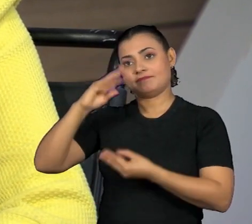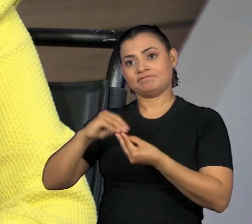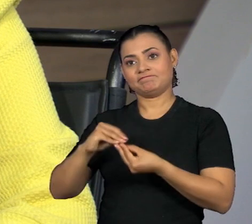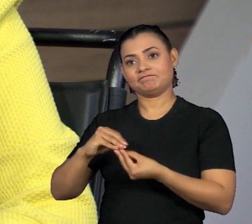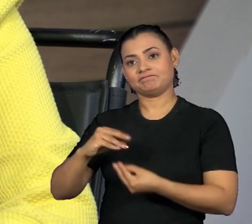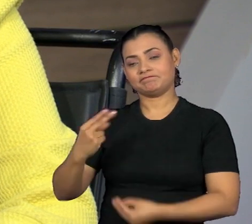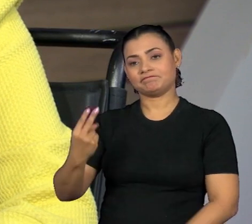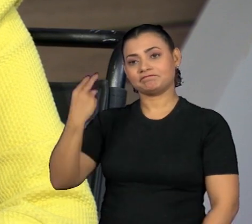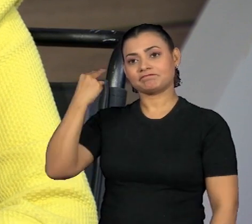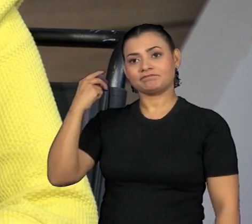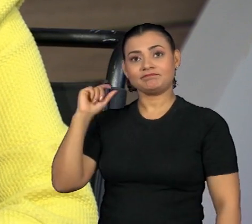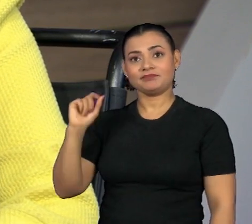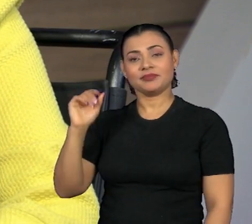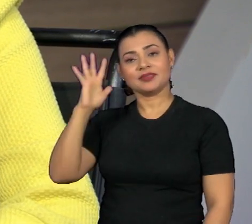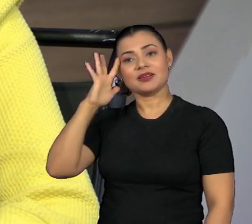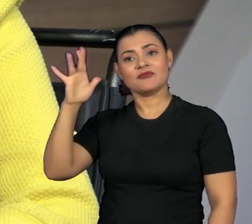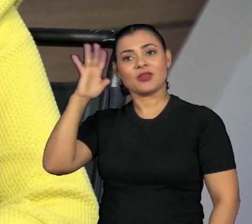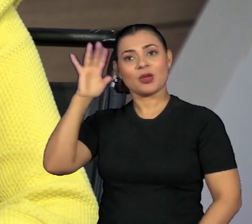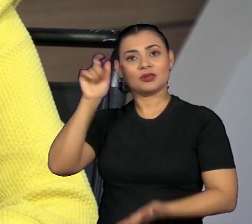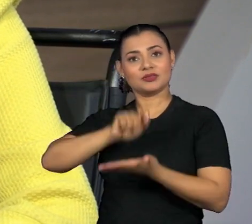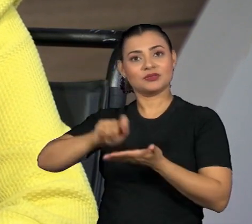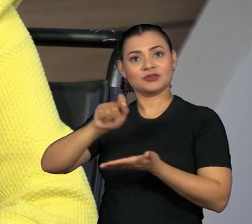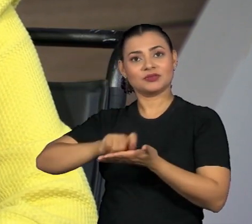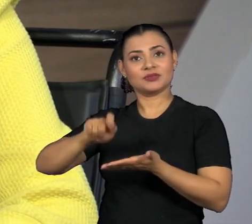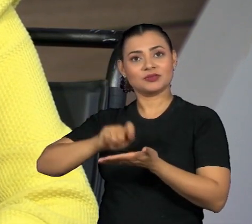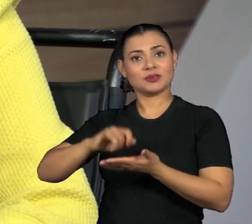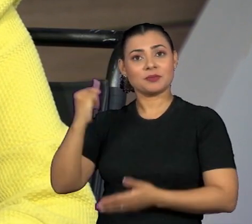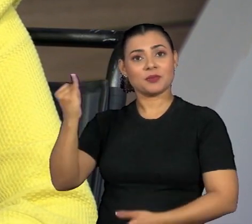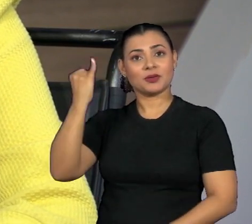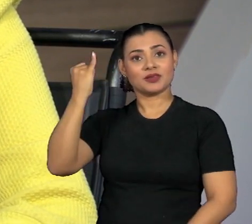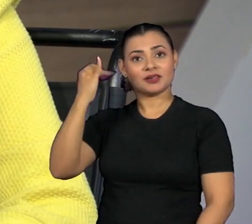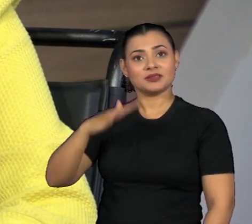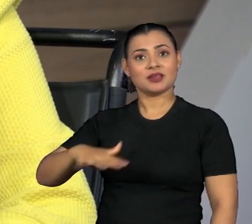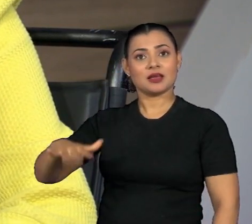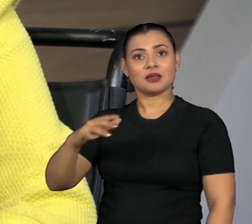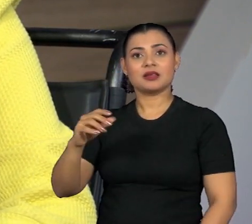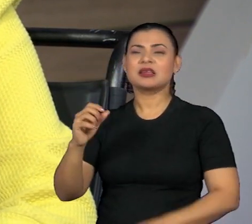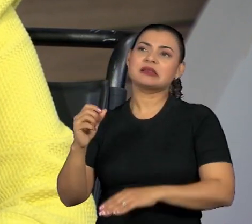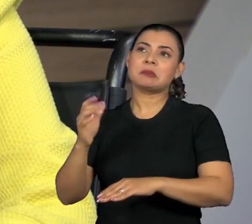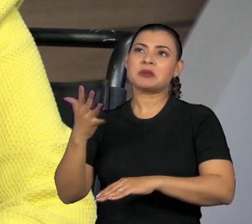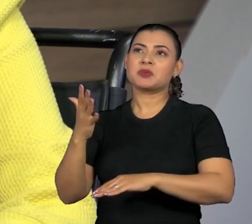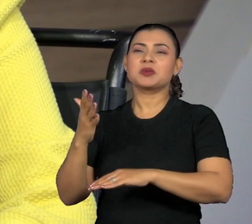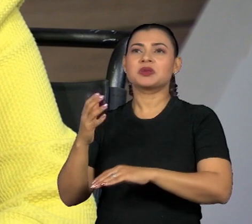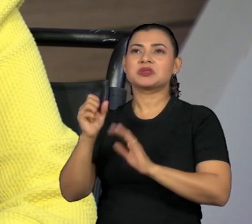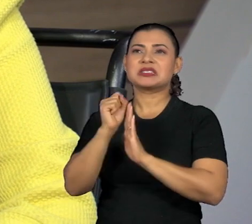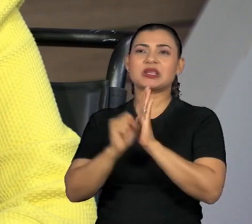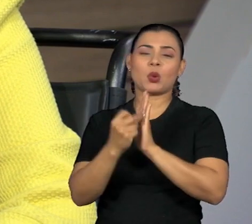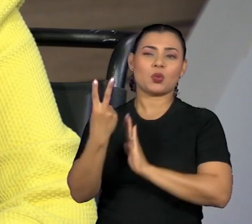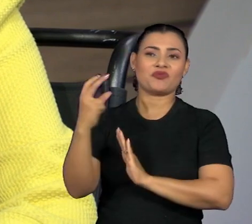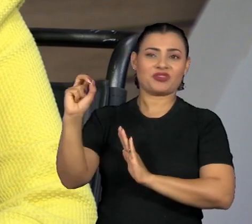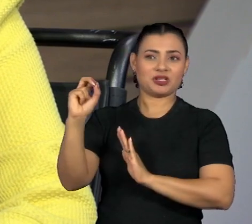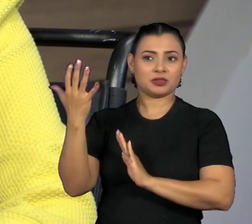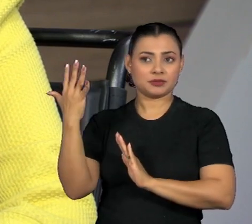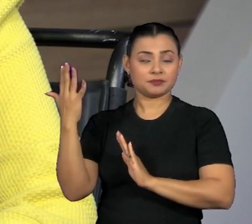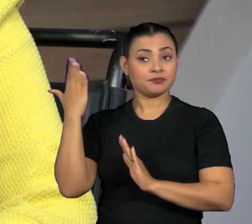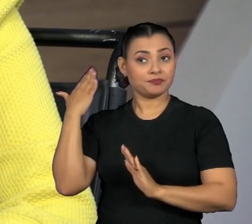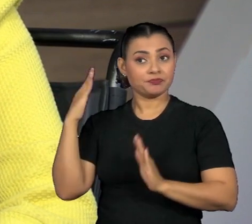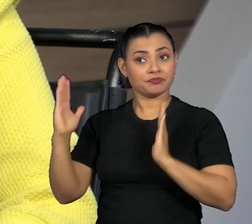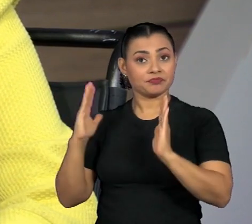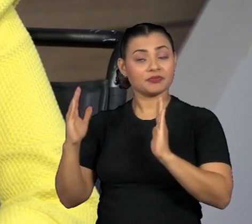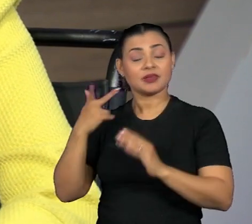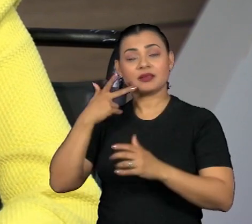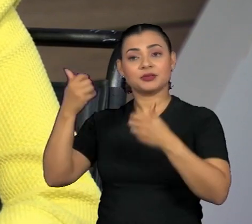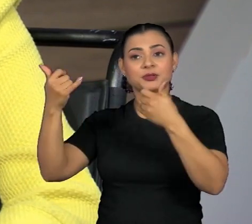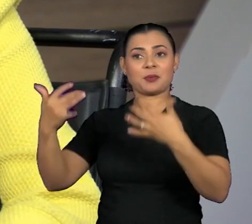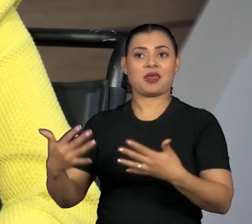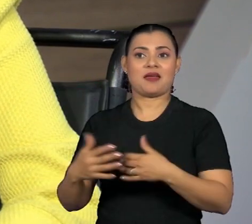o Marcuse, o filósofo importante de meados do século XX, ele falava, então ele